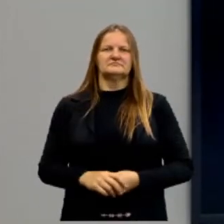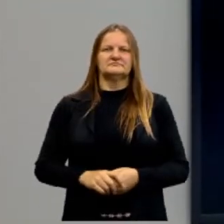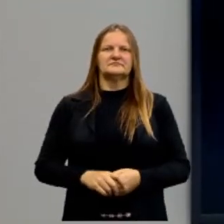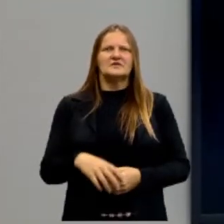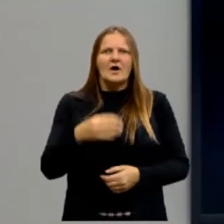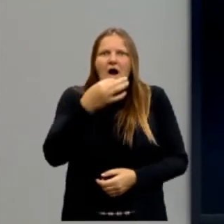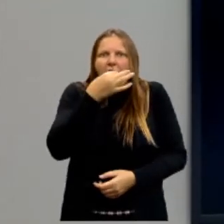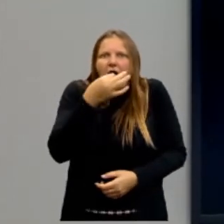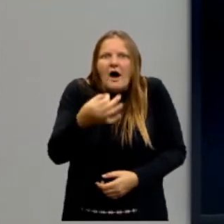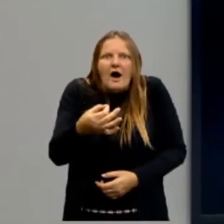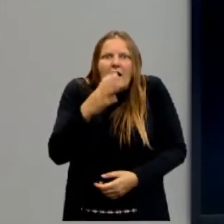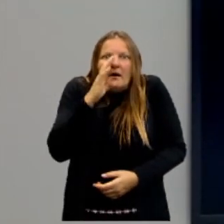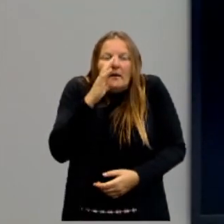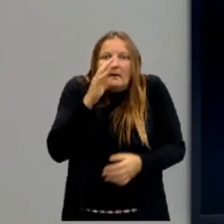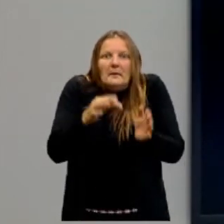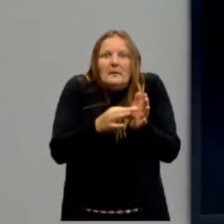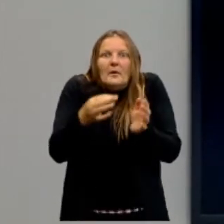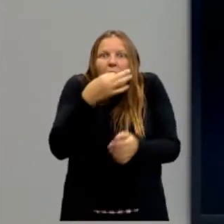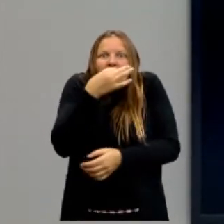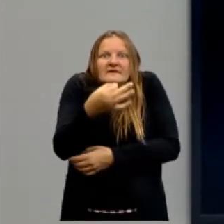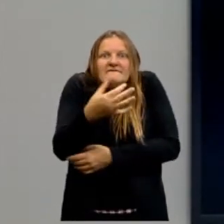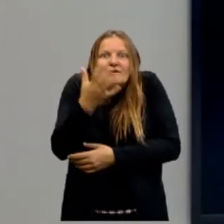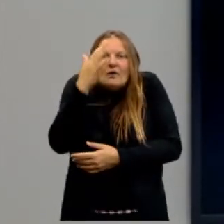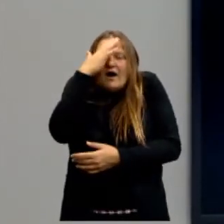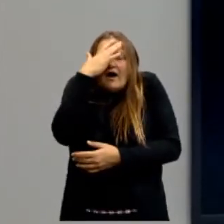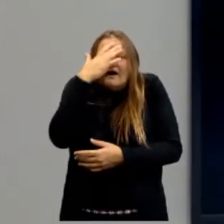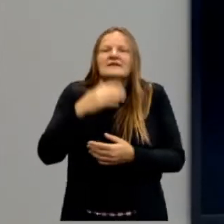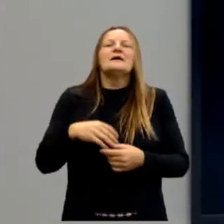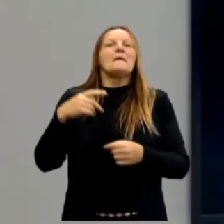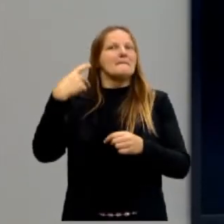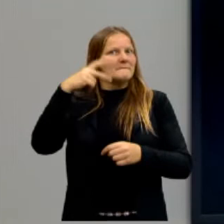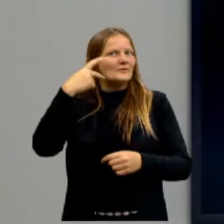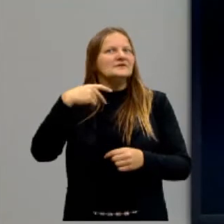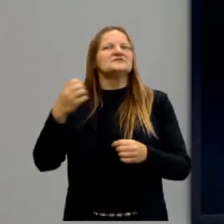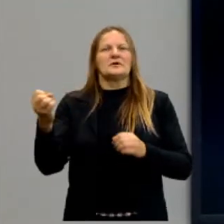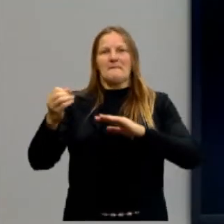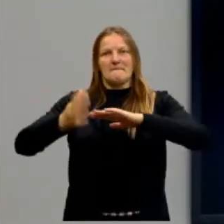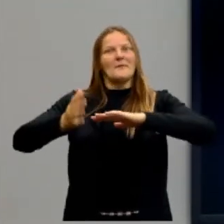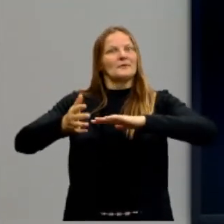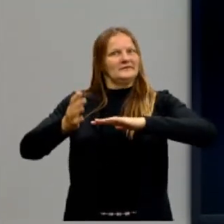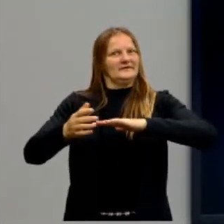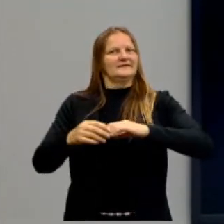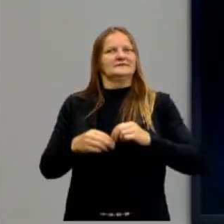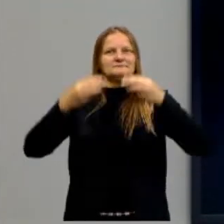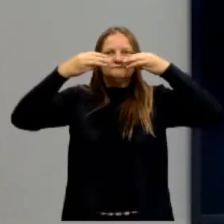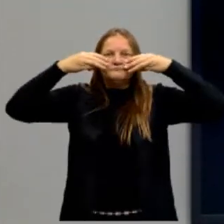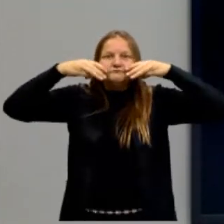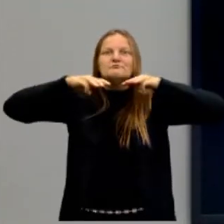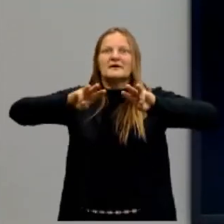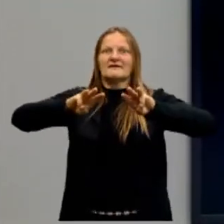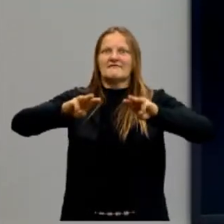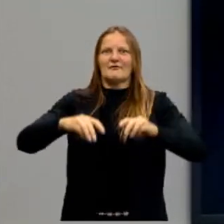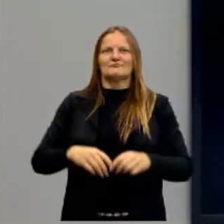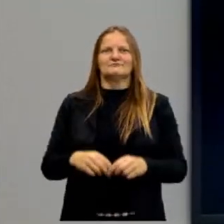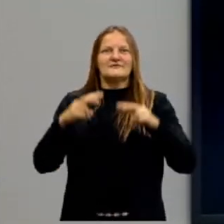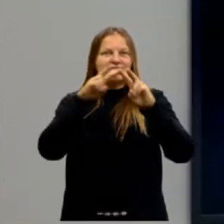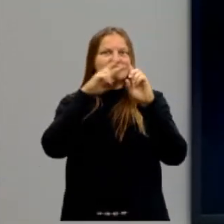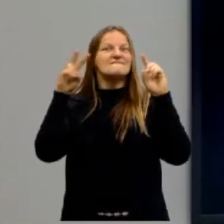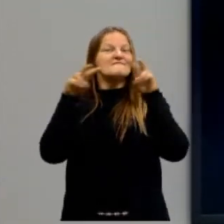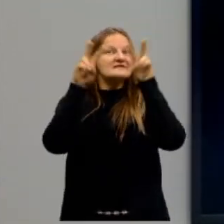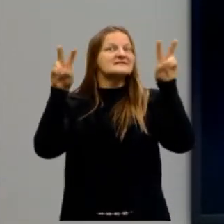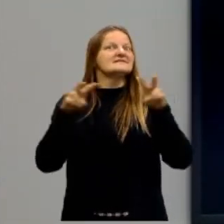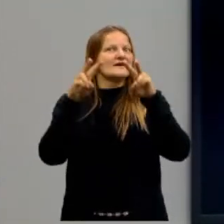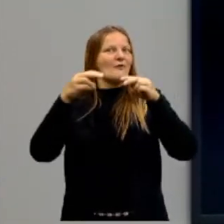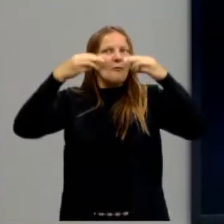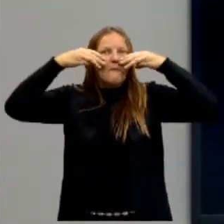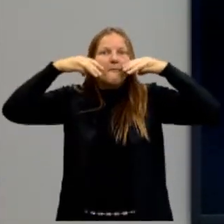horror isso! Não! Isso é a política moderna, a partir da visão de Maquiavel. Ele não